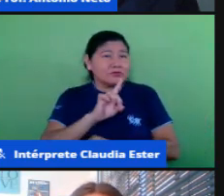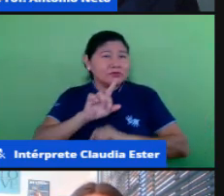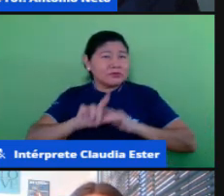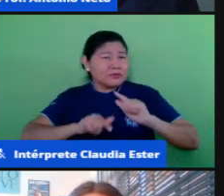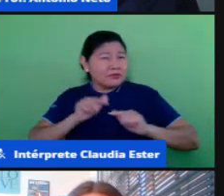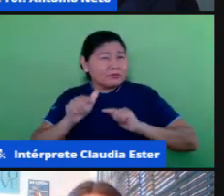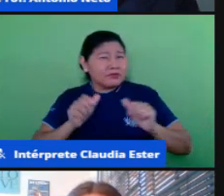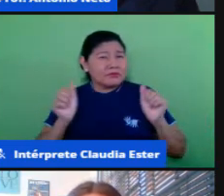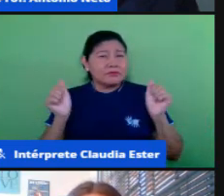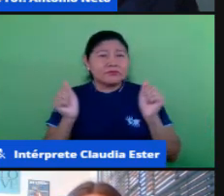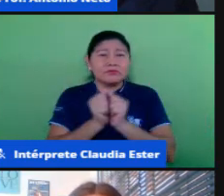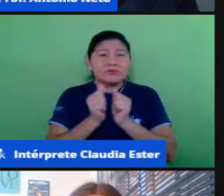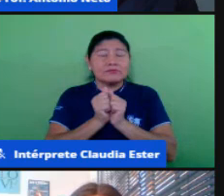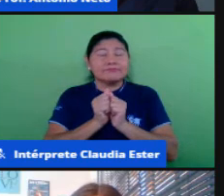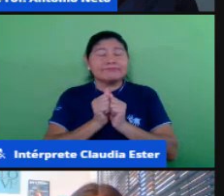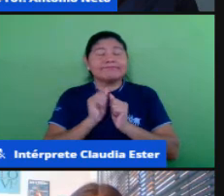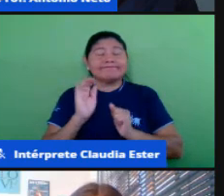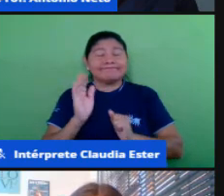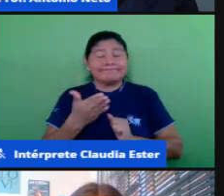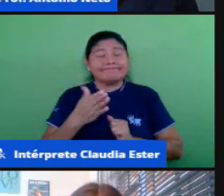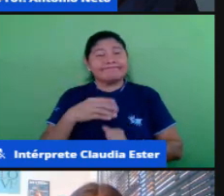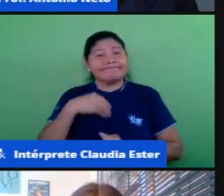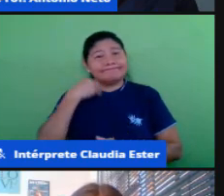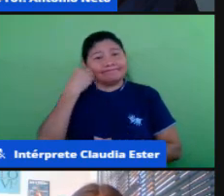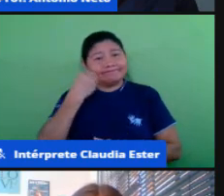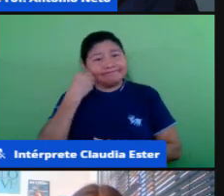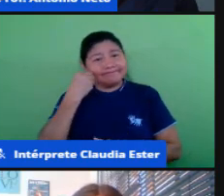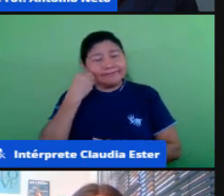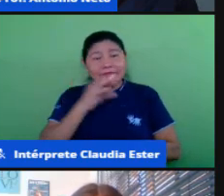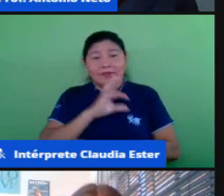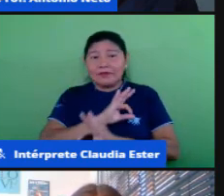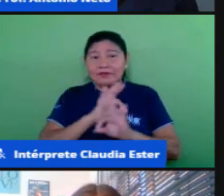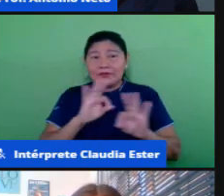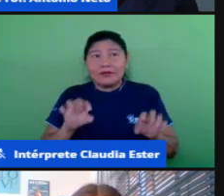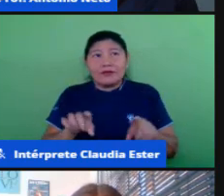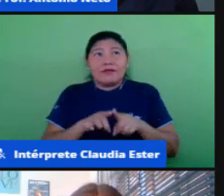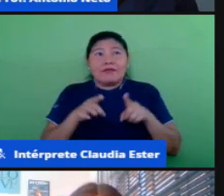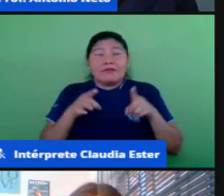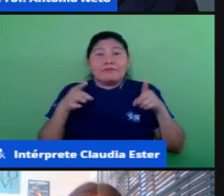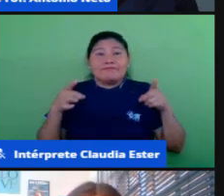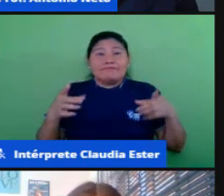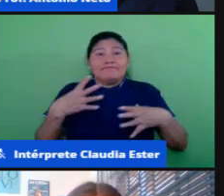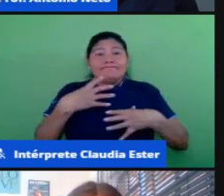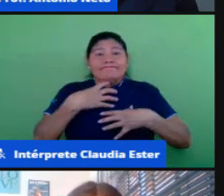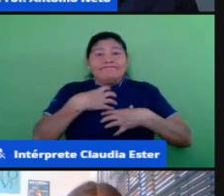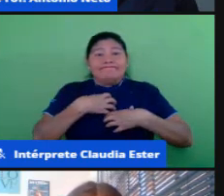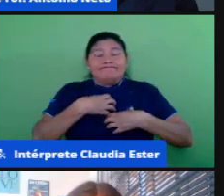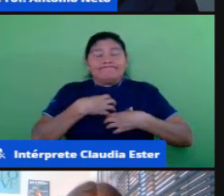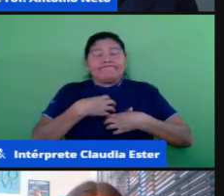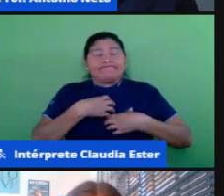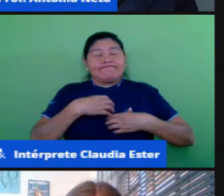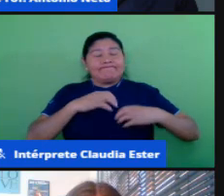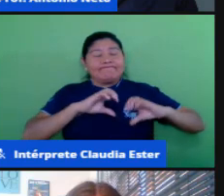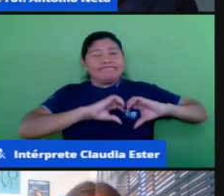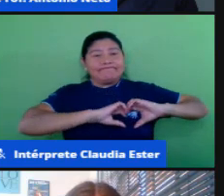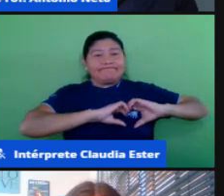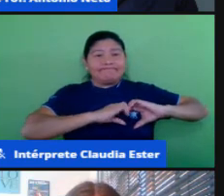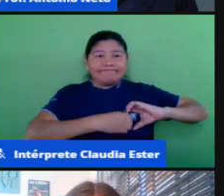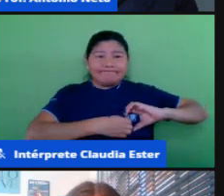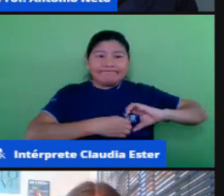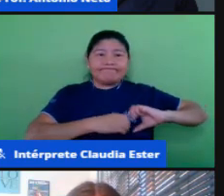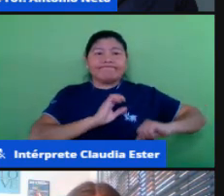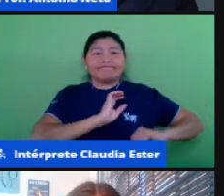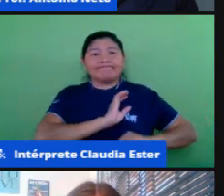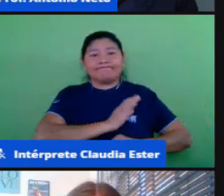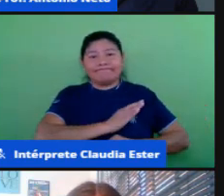marcou a nossa vida, vai marcar para sempre, né, agora ele está totalmente no nosso coração. Vamos lá,